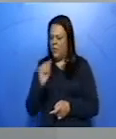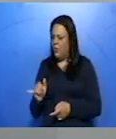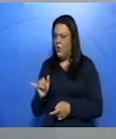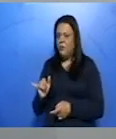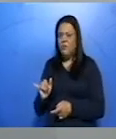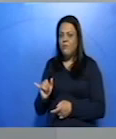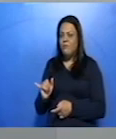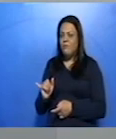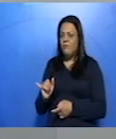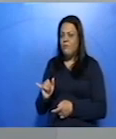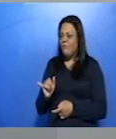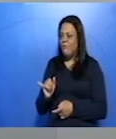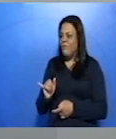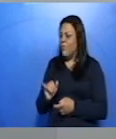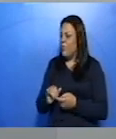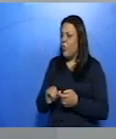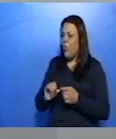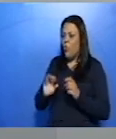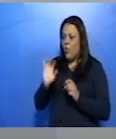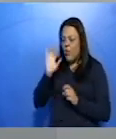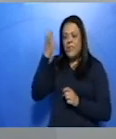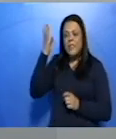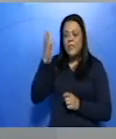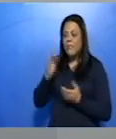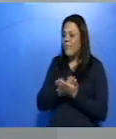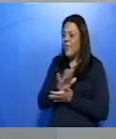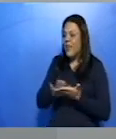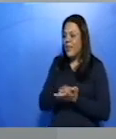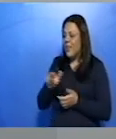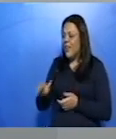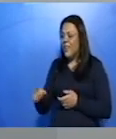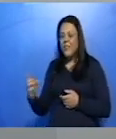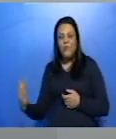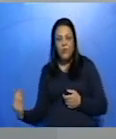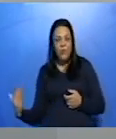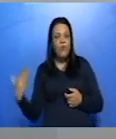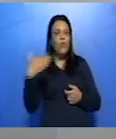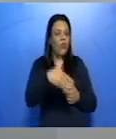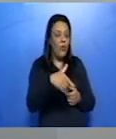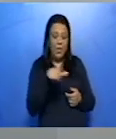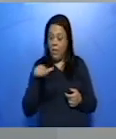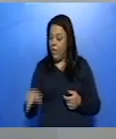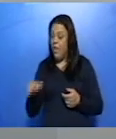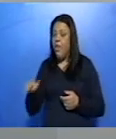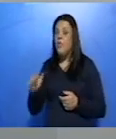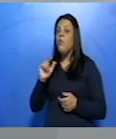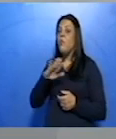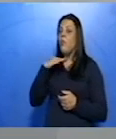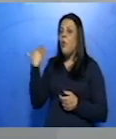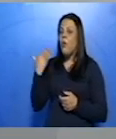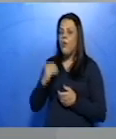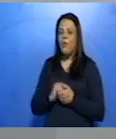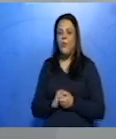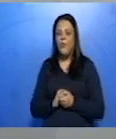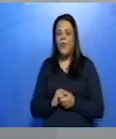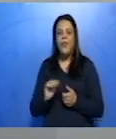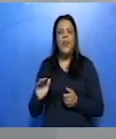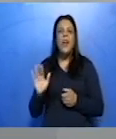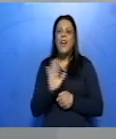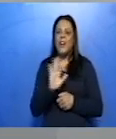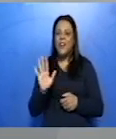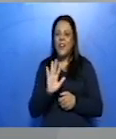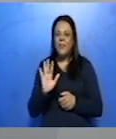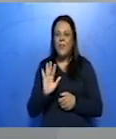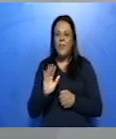Ele vai para a morte. E assim nós finalizamos mais uma aula. Fiquem com Deus todos vocês,